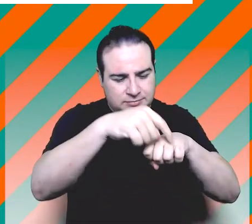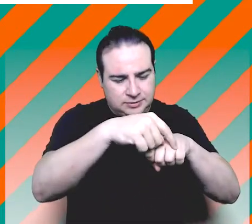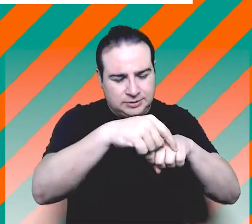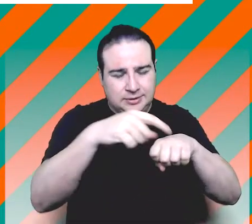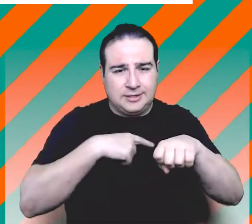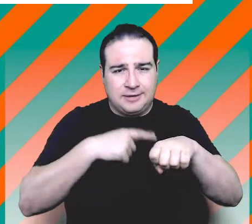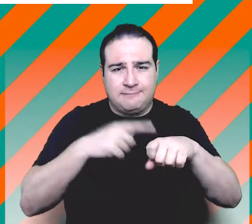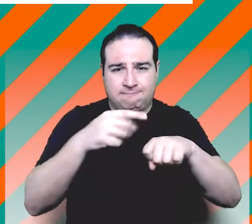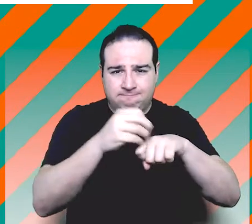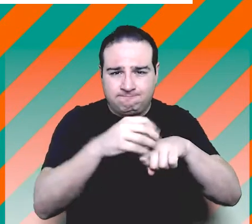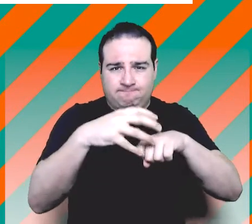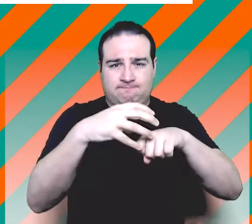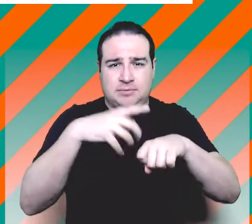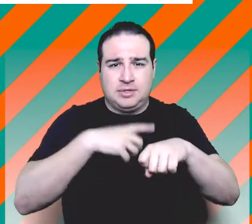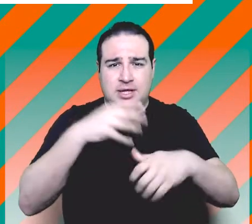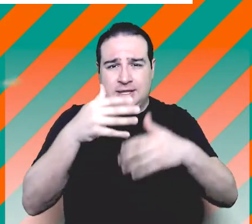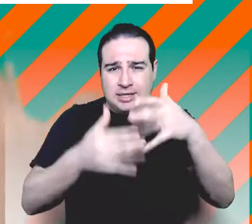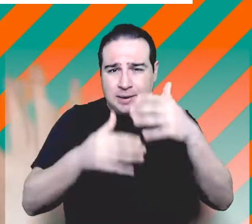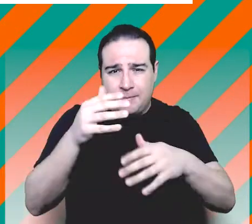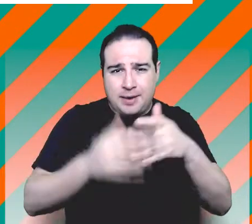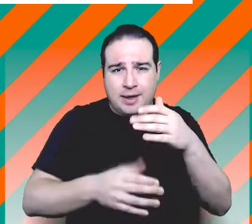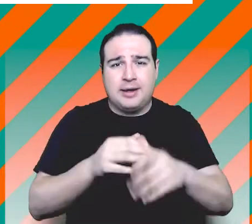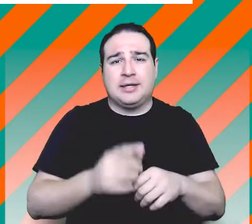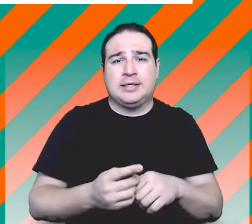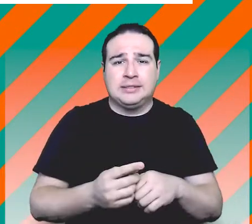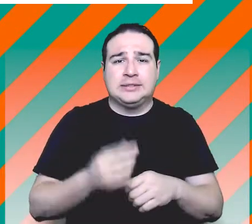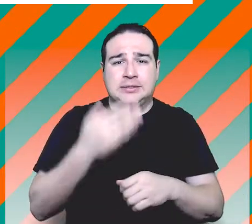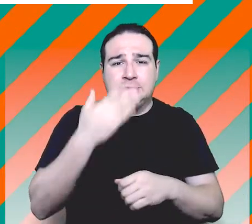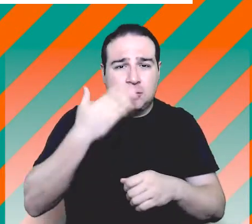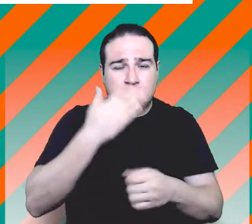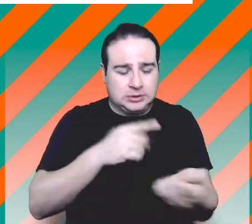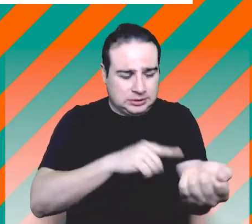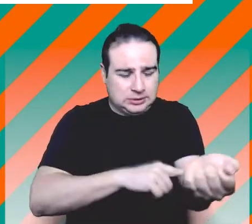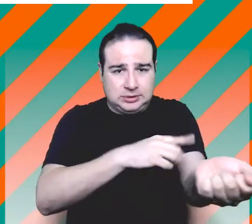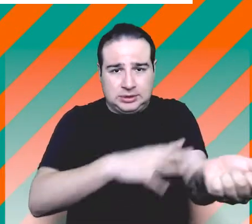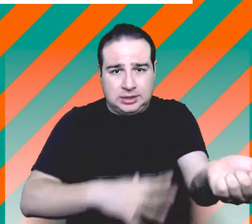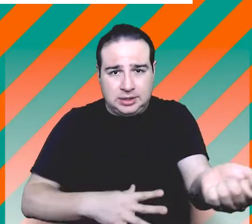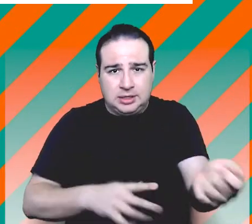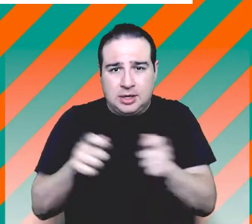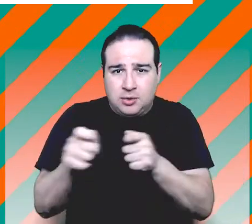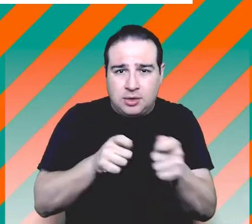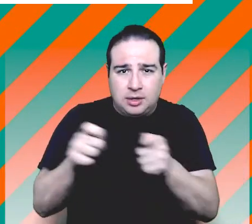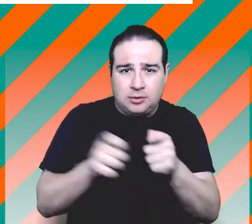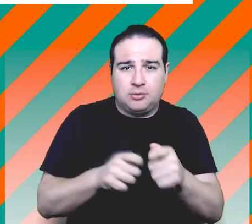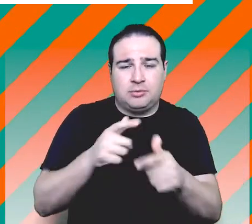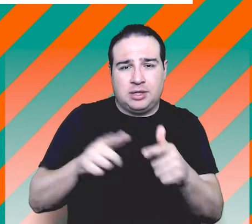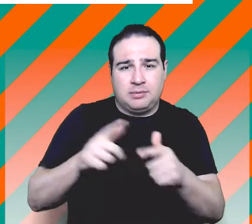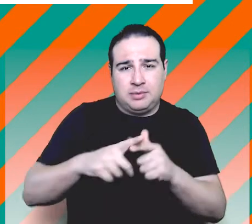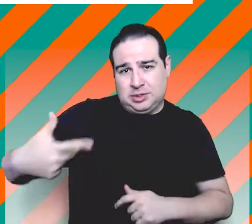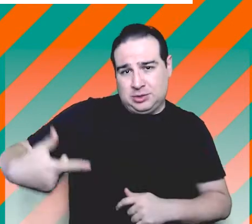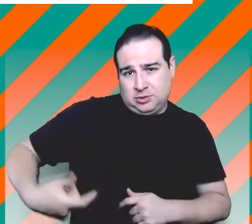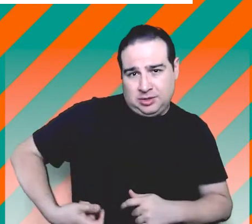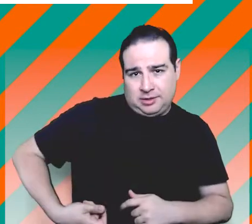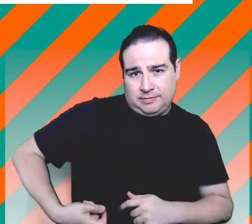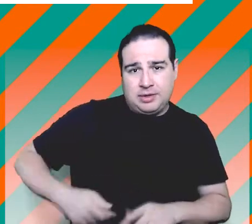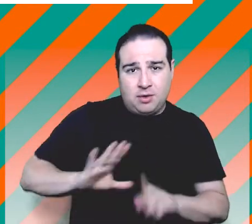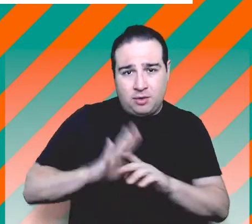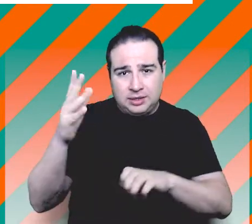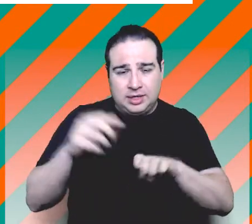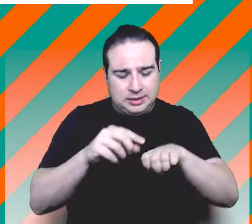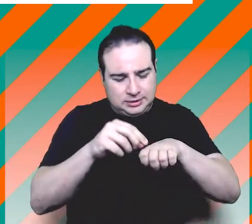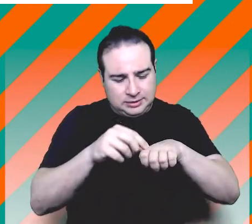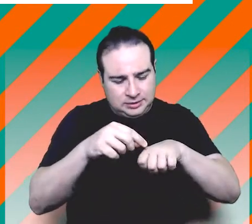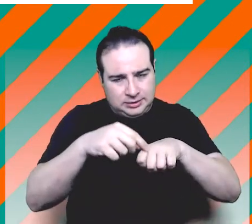prejudicam a ação da insulina, que é o principal agente regulador da glicemia. Isso quer dizer que a periodontite vai